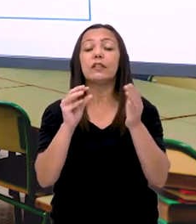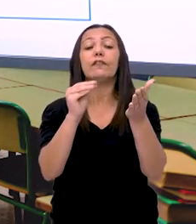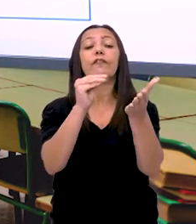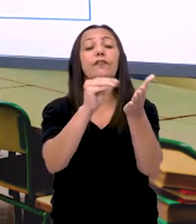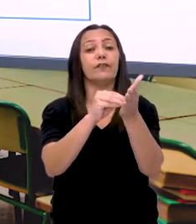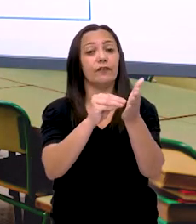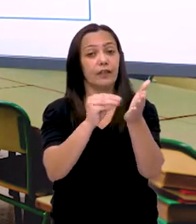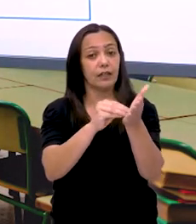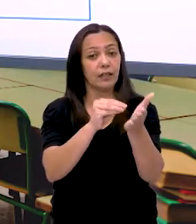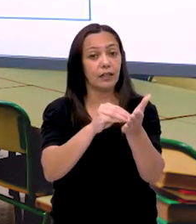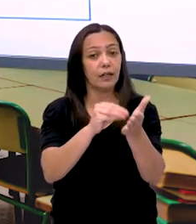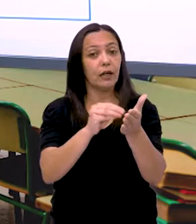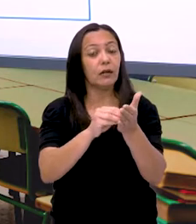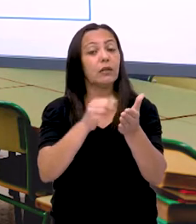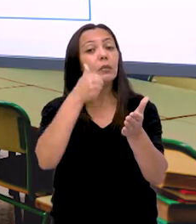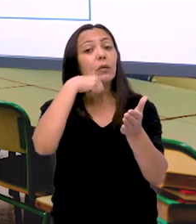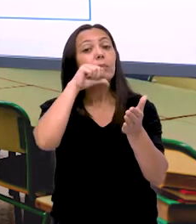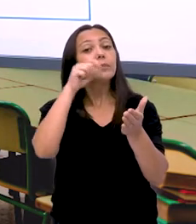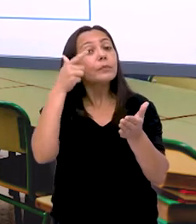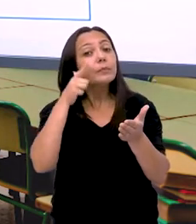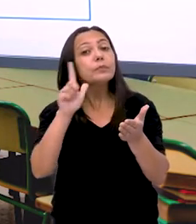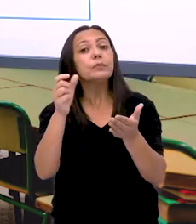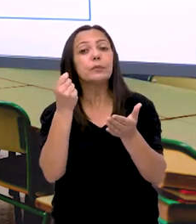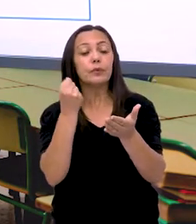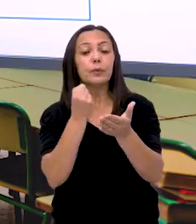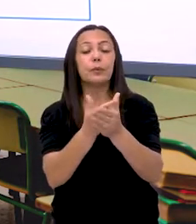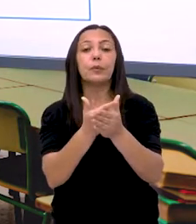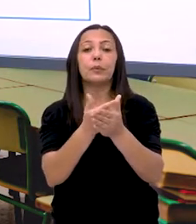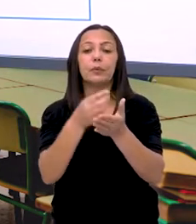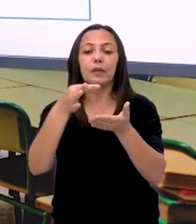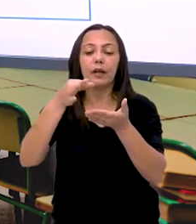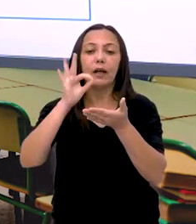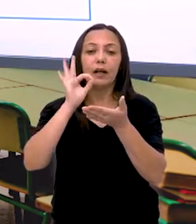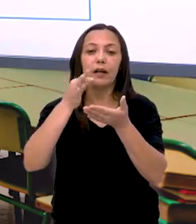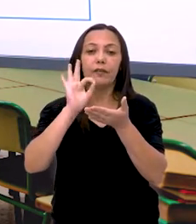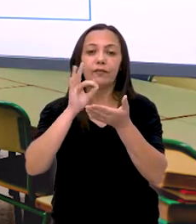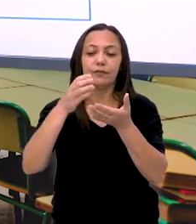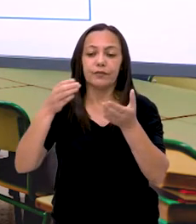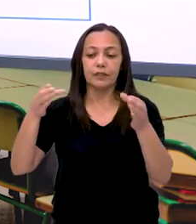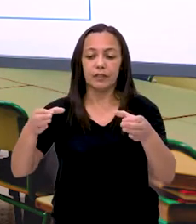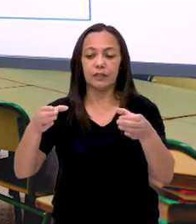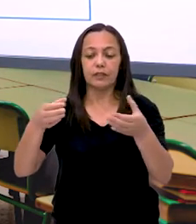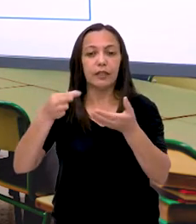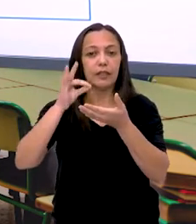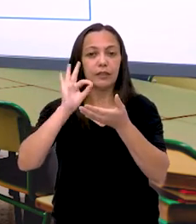É o que está faltando para ela comprar. Falta pouco.